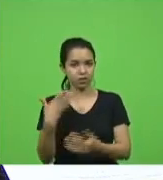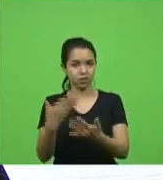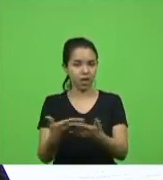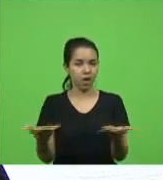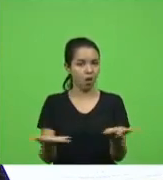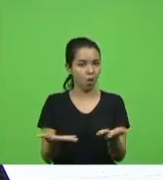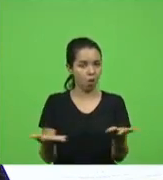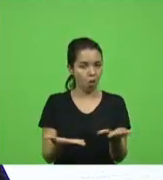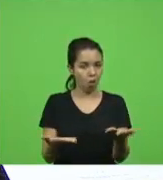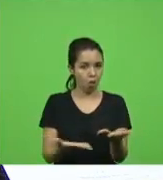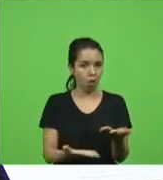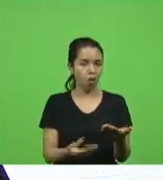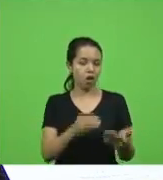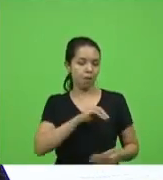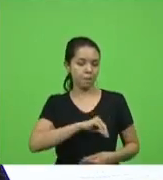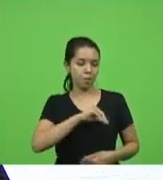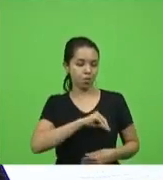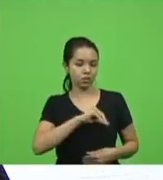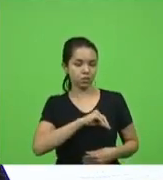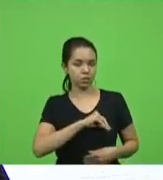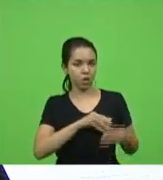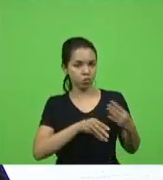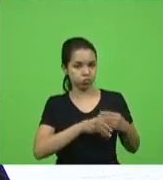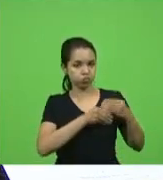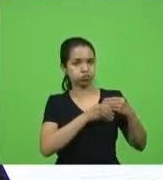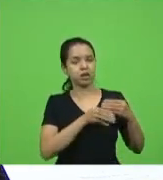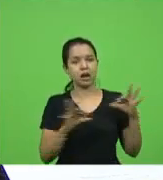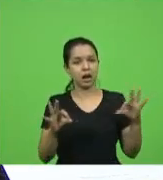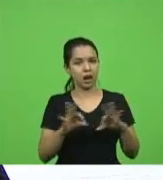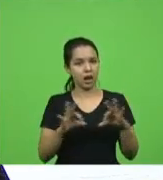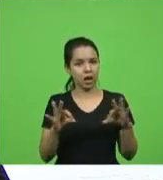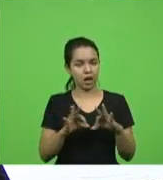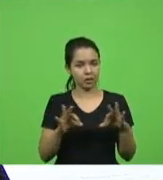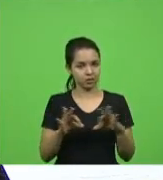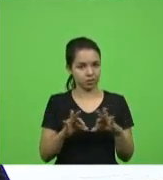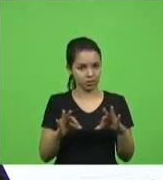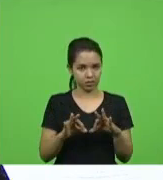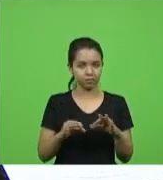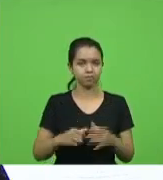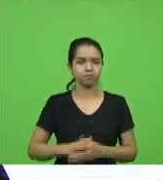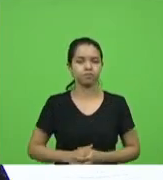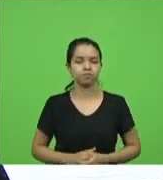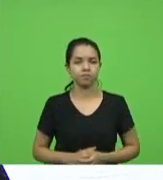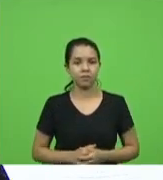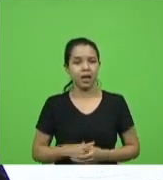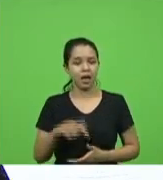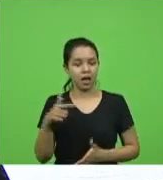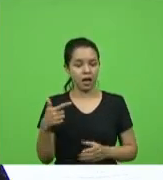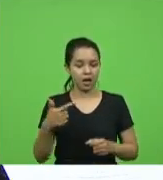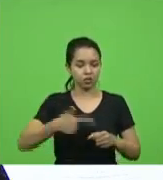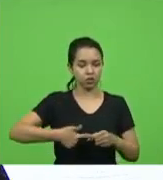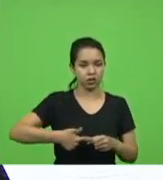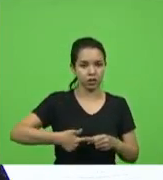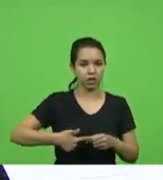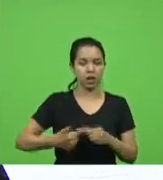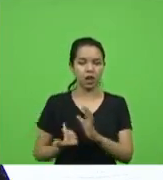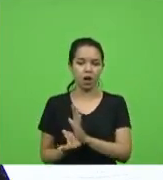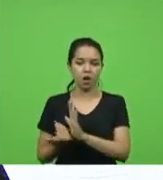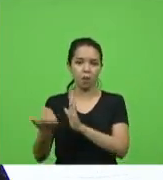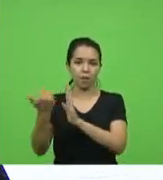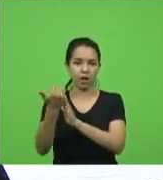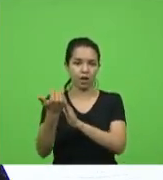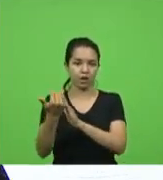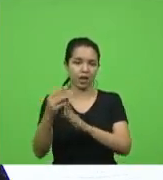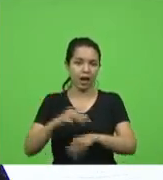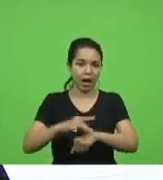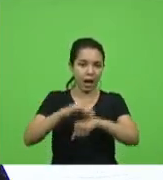reposição salarial inflacionária a gasolina dispara a carne